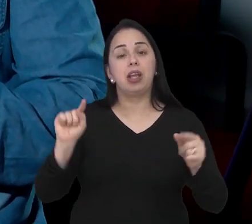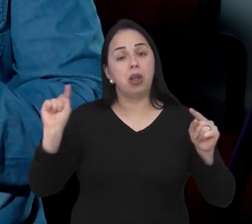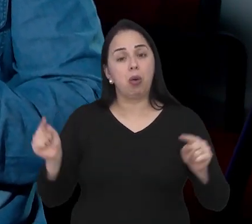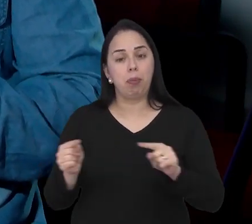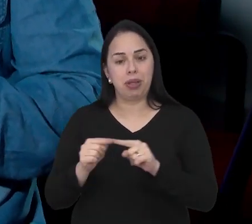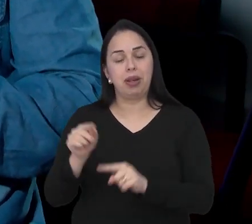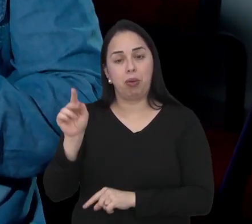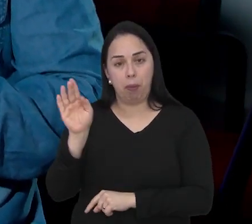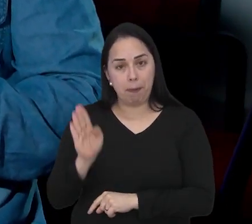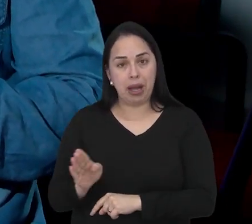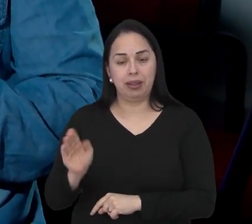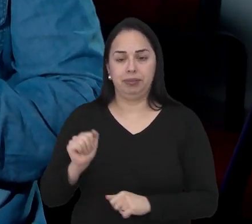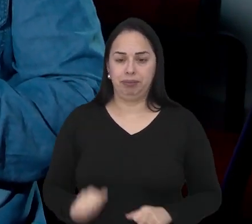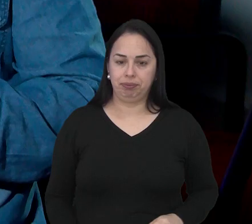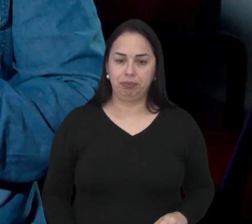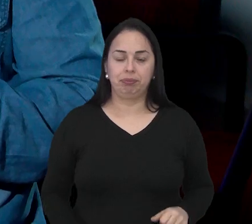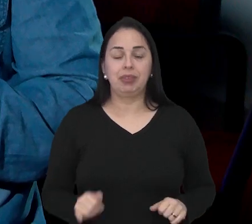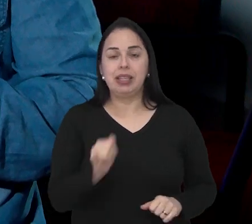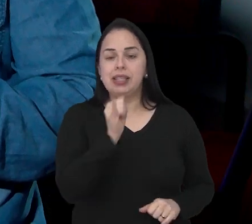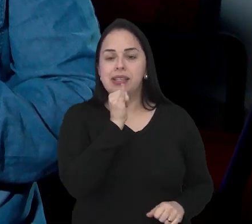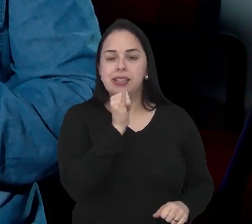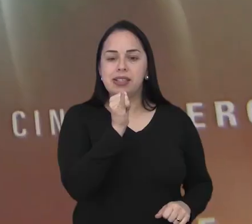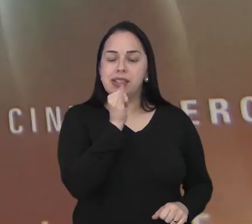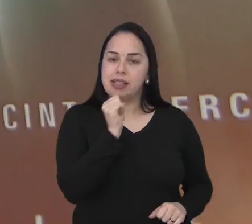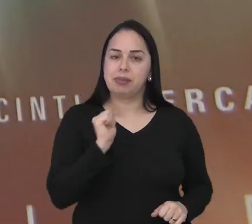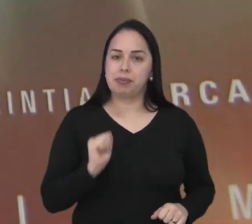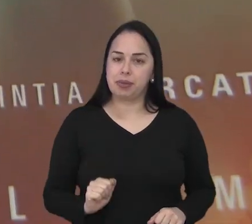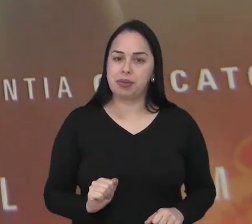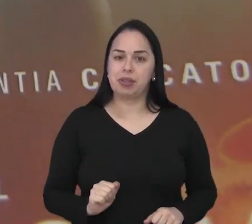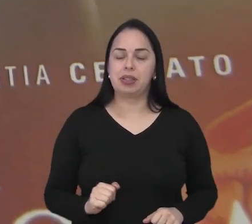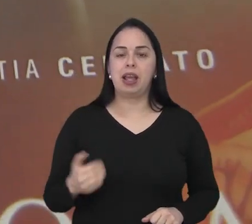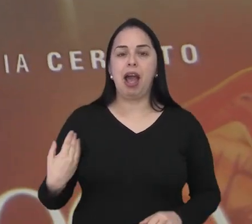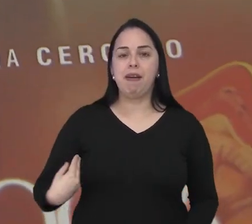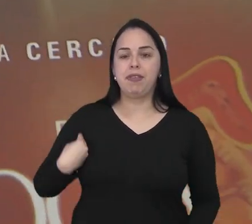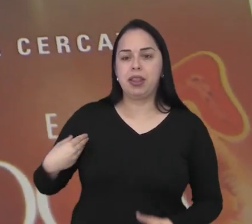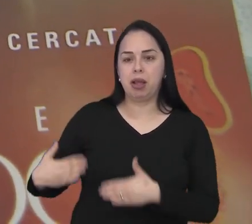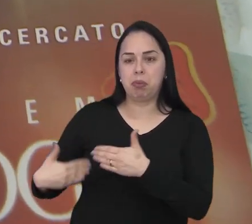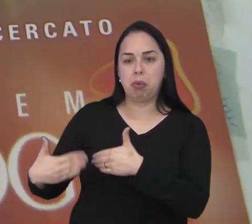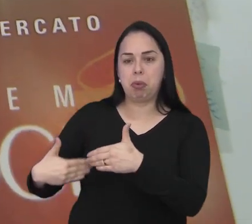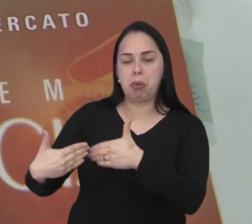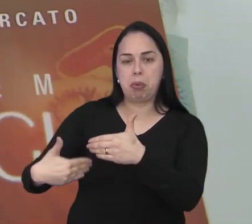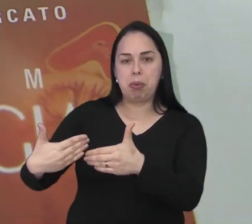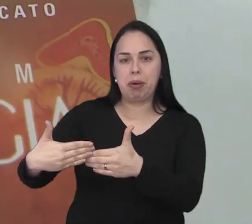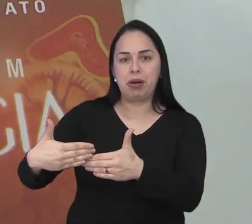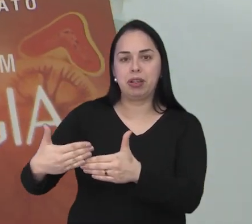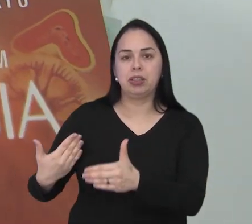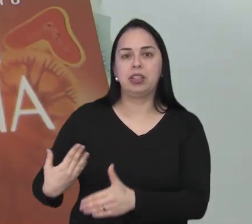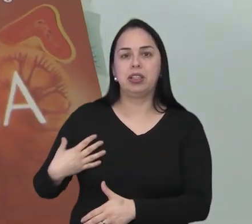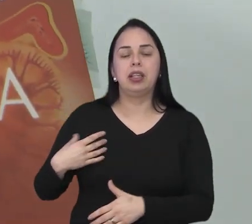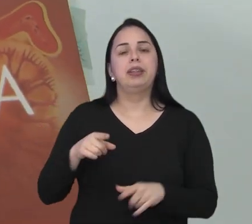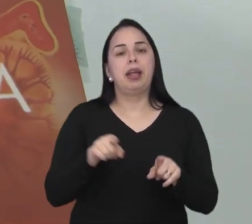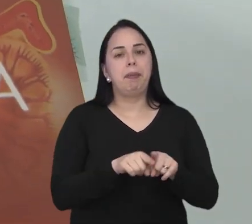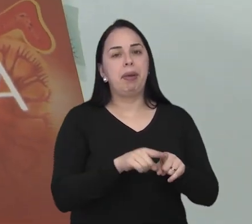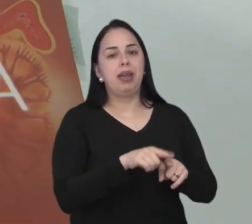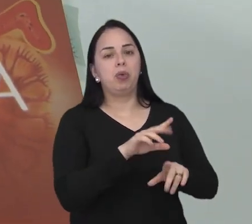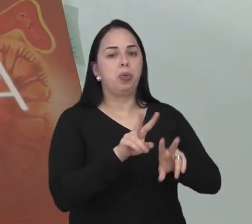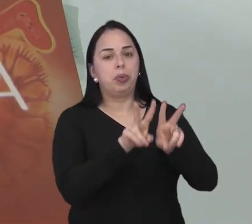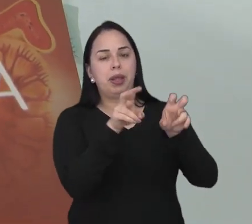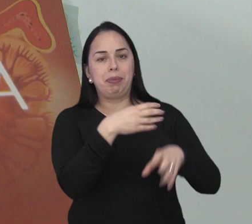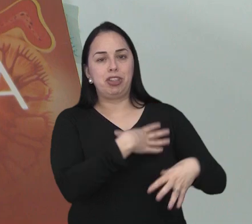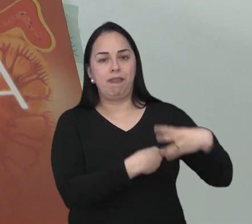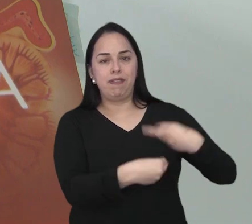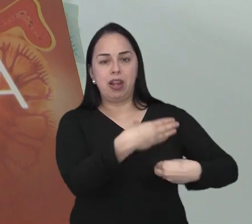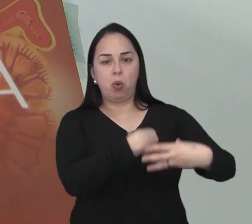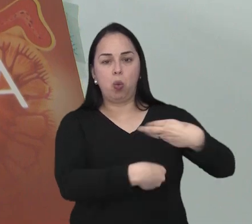saudável dentro da realidade do país. O Guia aborda questões como o aumento da expectativa de vida e a